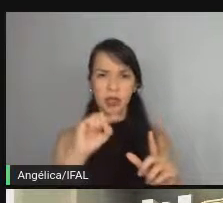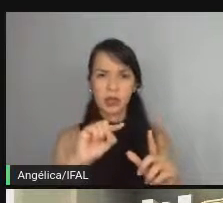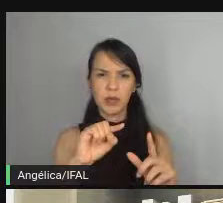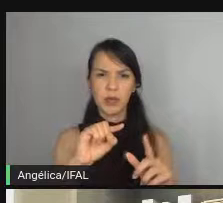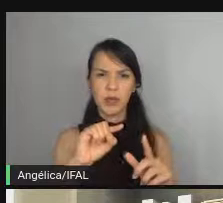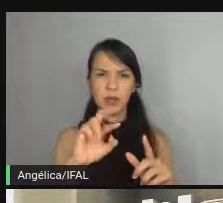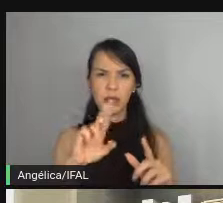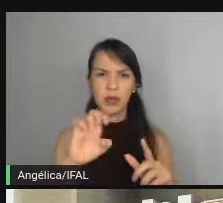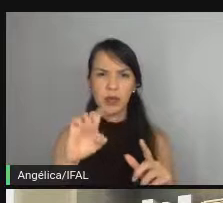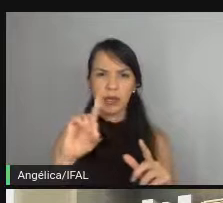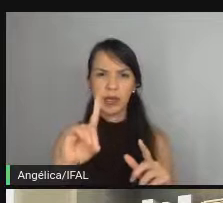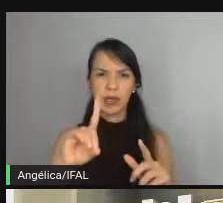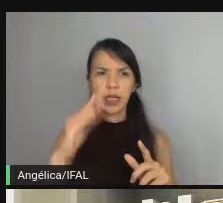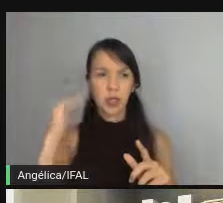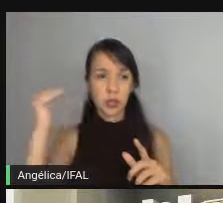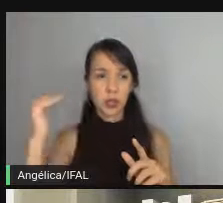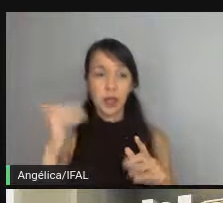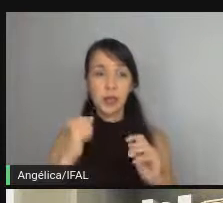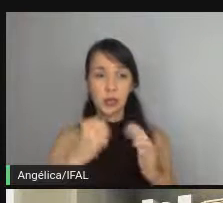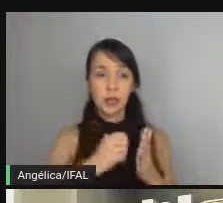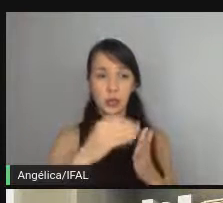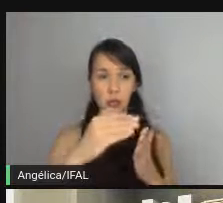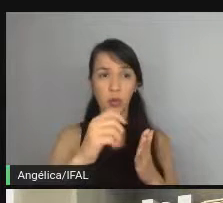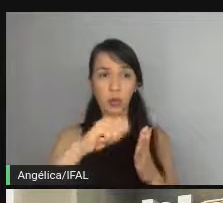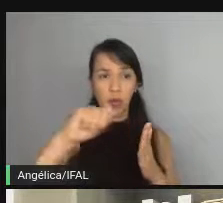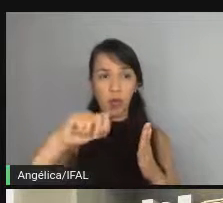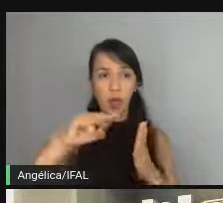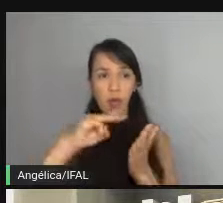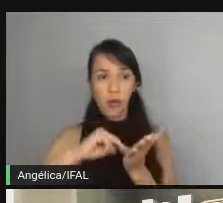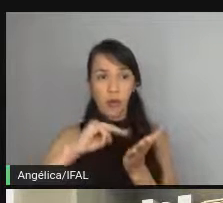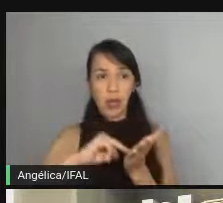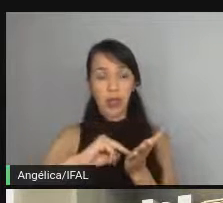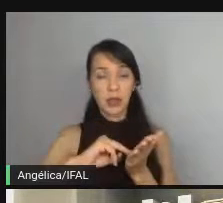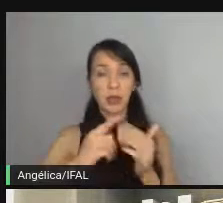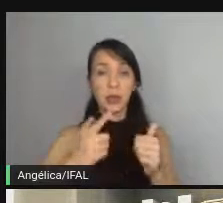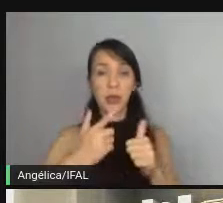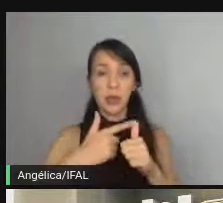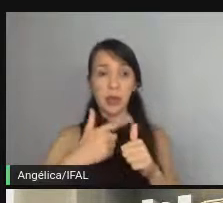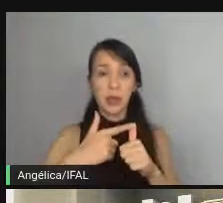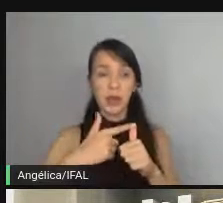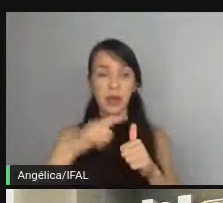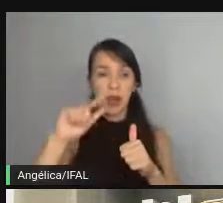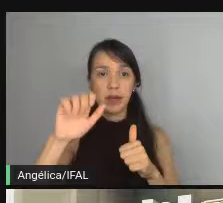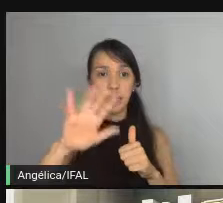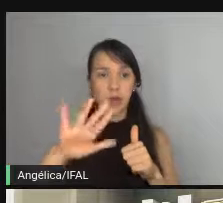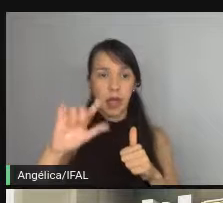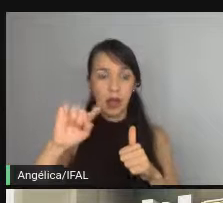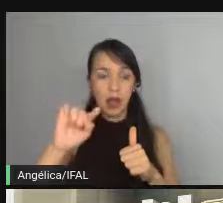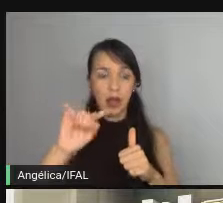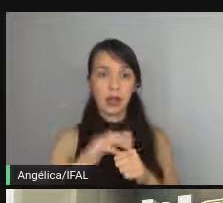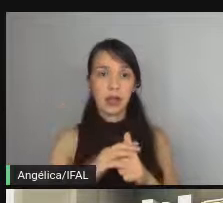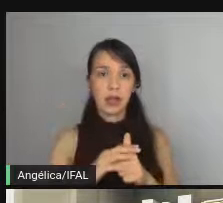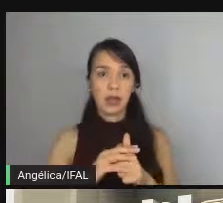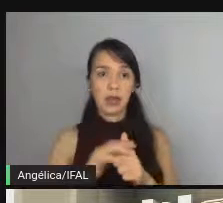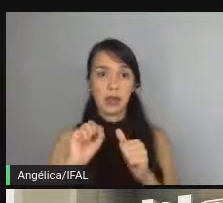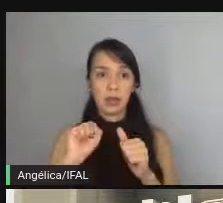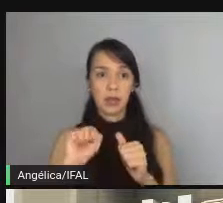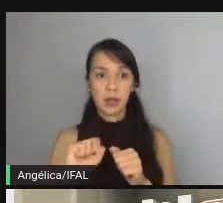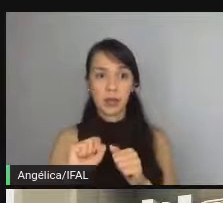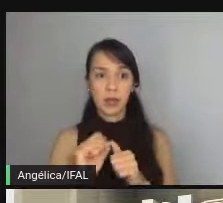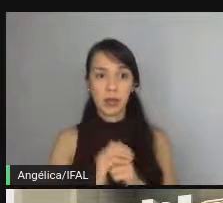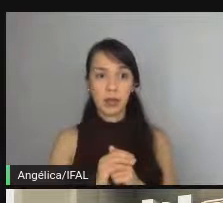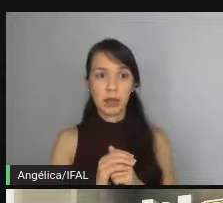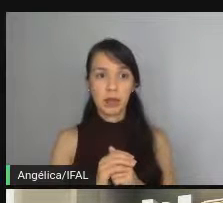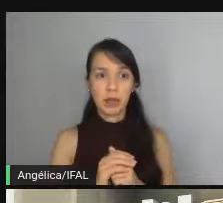sucesso a gente pode continuar escrevendo o nome do método o primeiro caso o primeiro cenário pra gente poder tratar